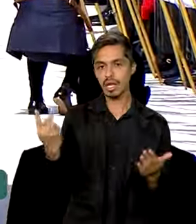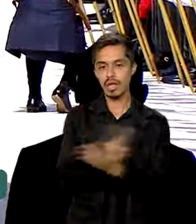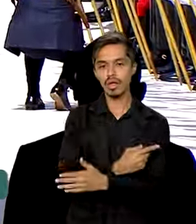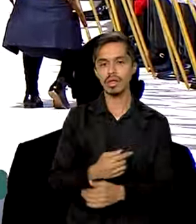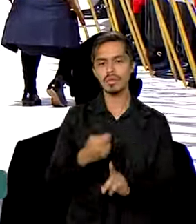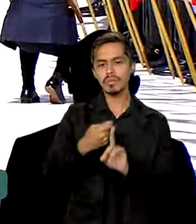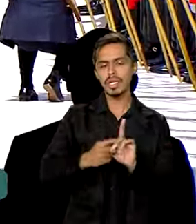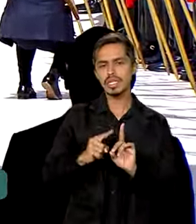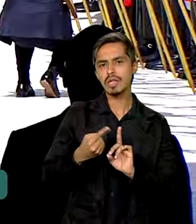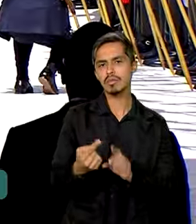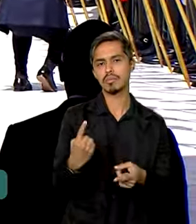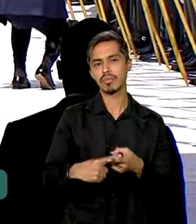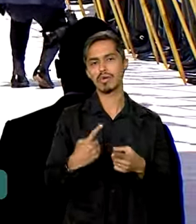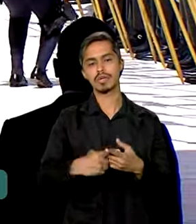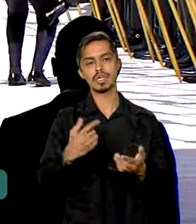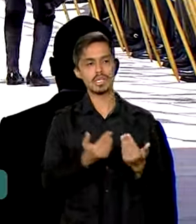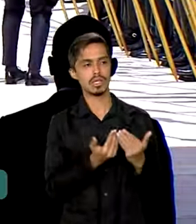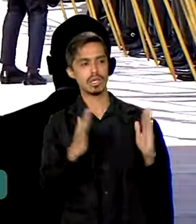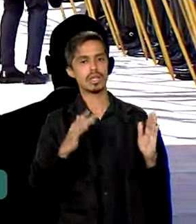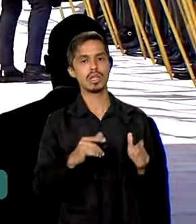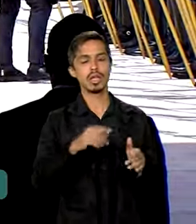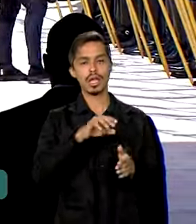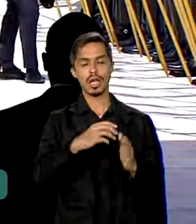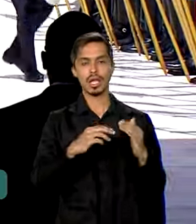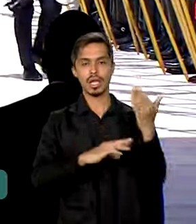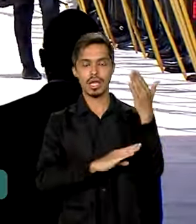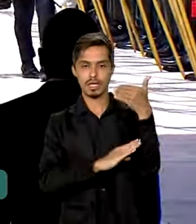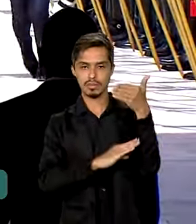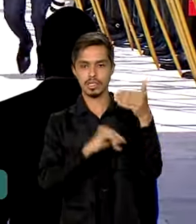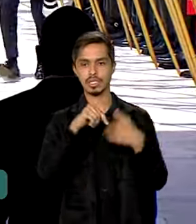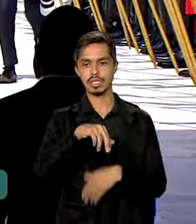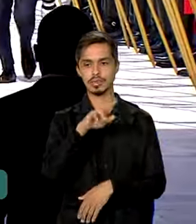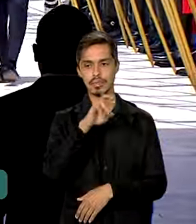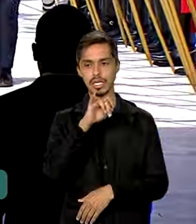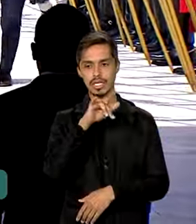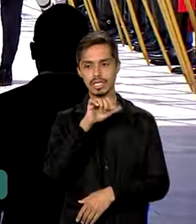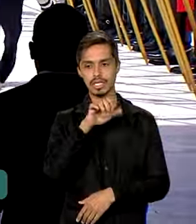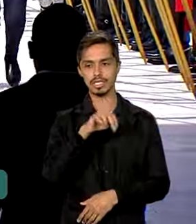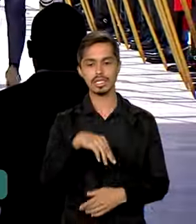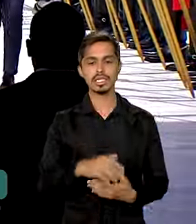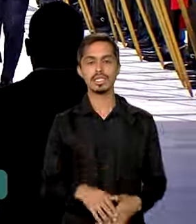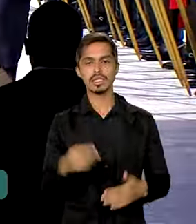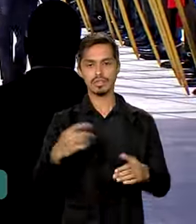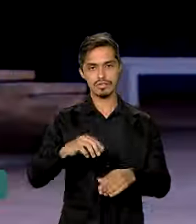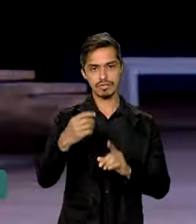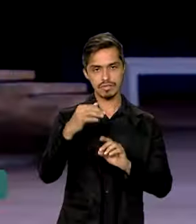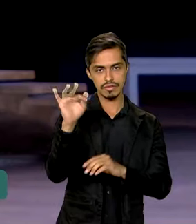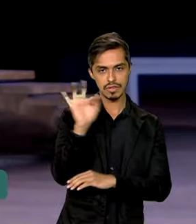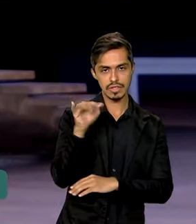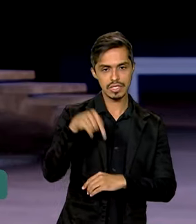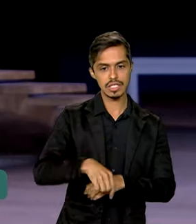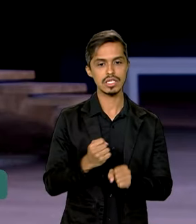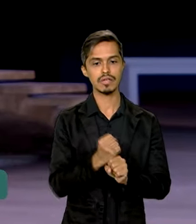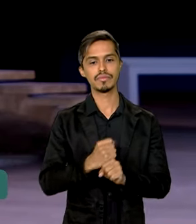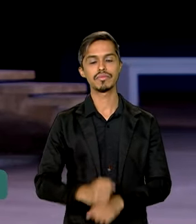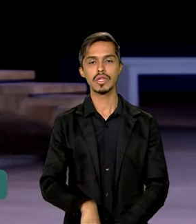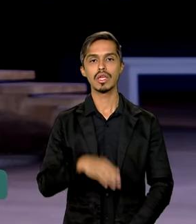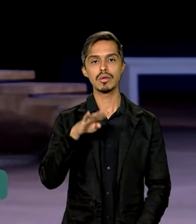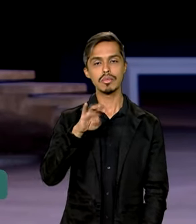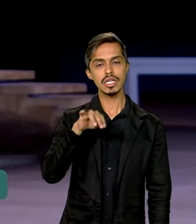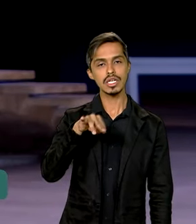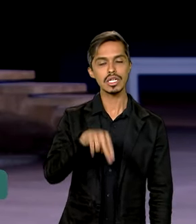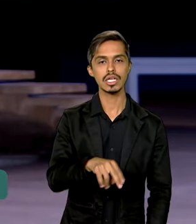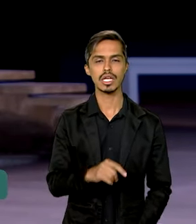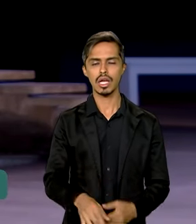poucos meses depois da reabertura da Embaixada do Benin em Brasília, em fevereiro deste ano. O Benin é um país um pouco